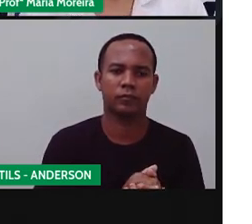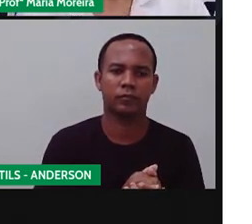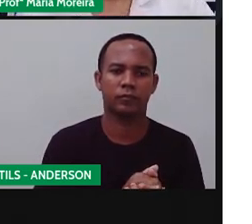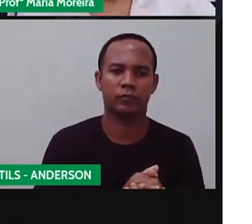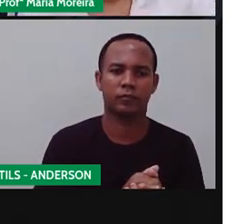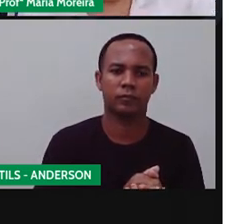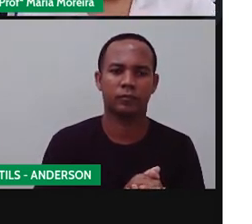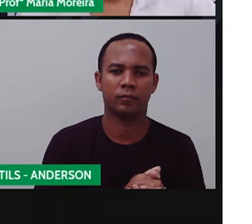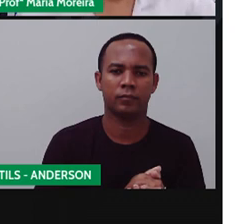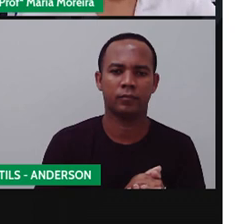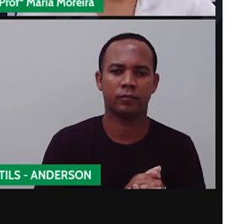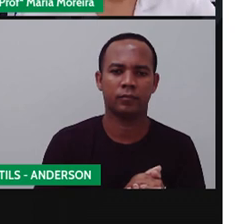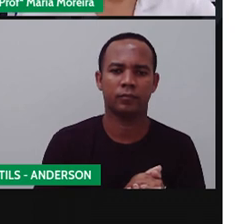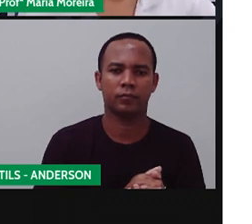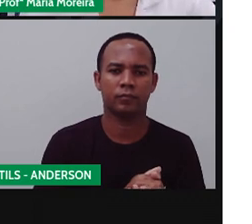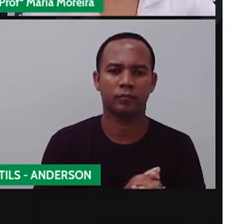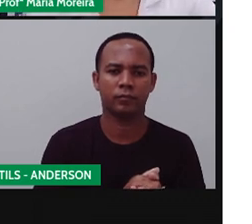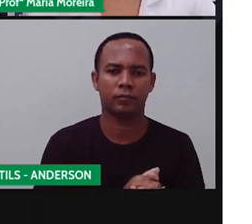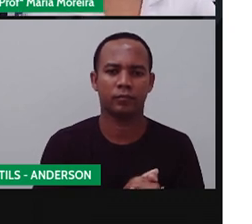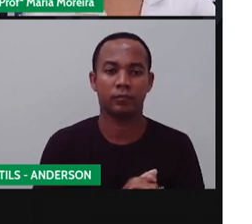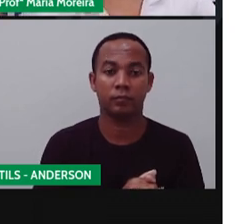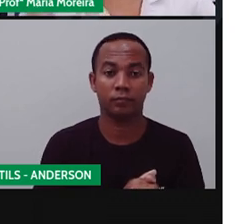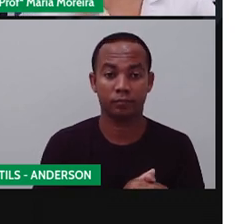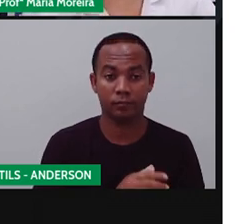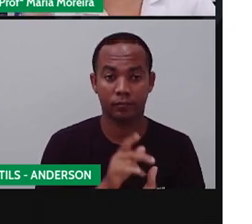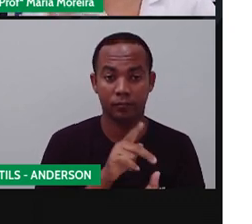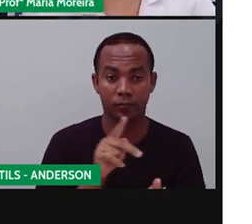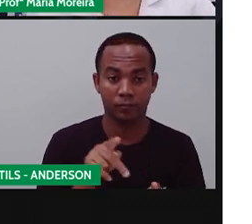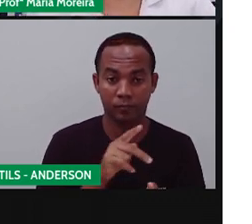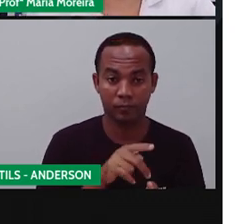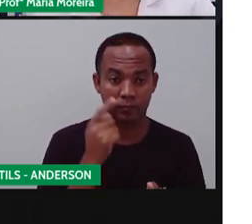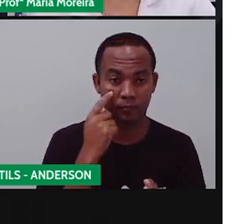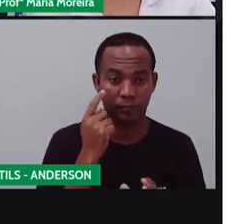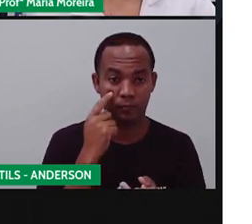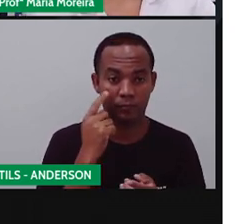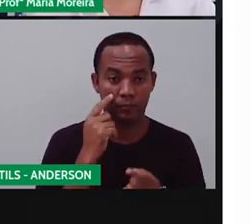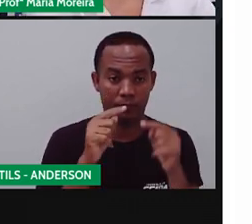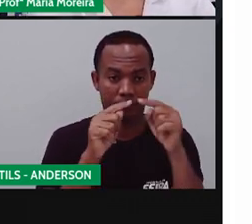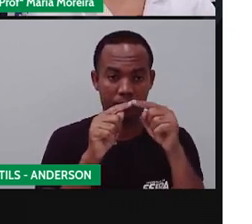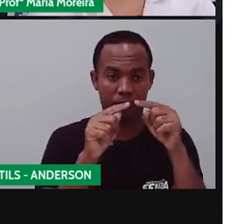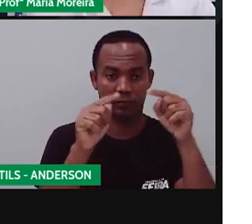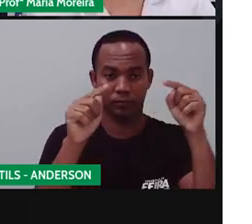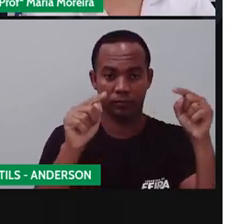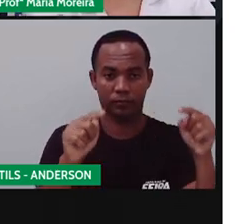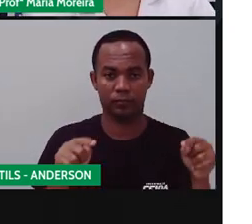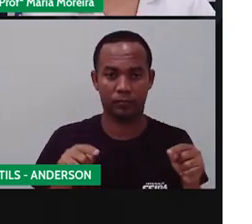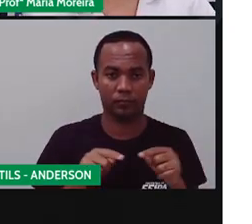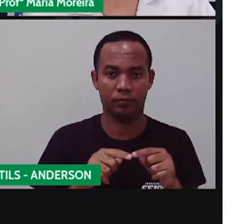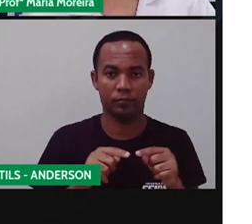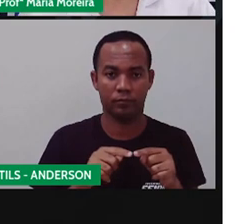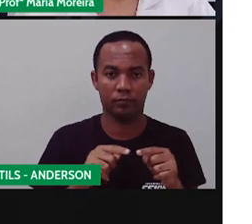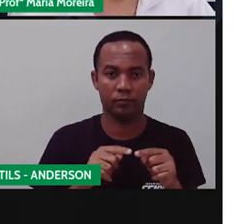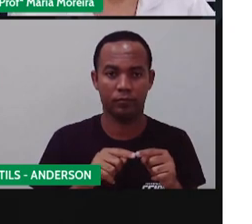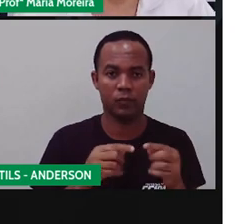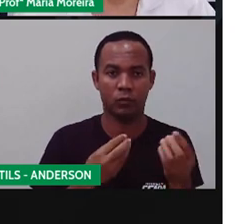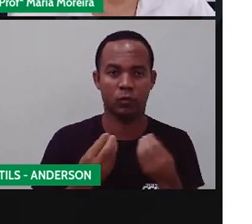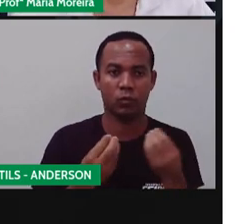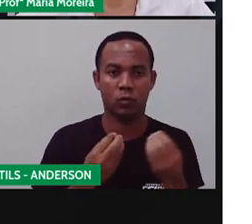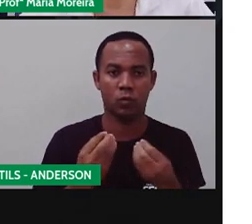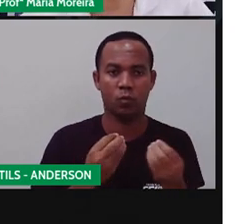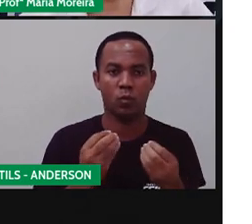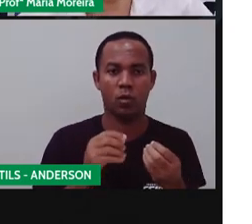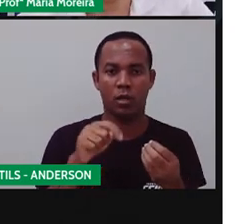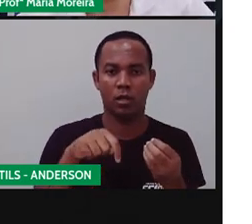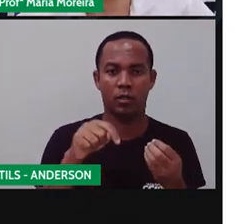e várias outras situações. A prova fez uma tabelinha aí pra vocês, né, de algumas plantas medicinais que foram